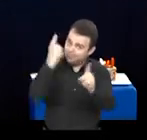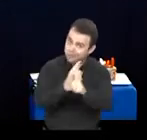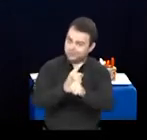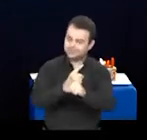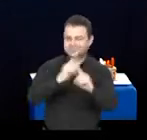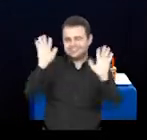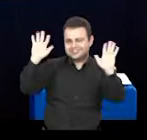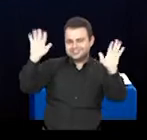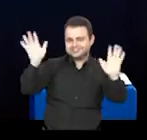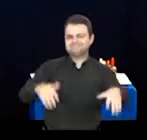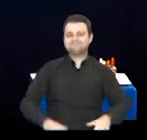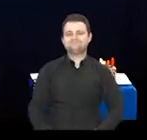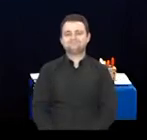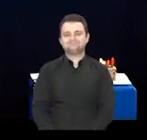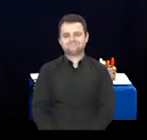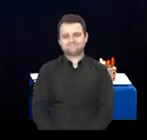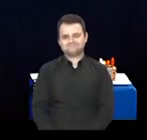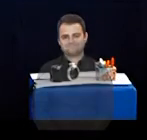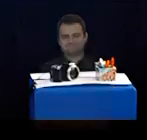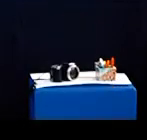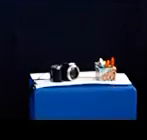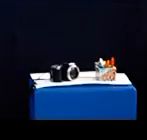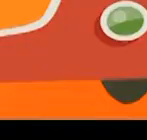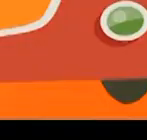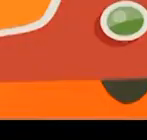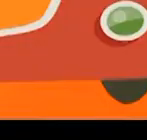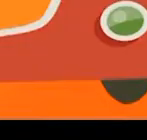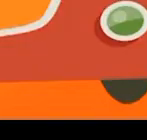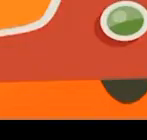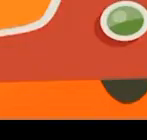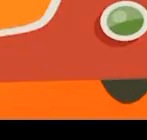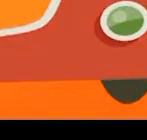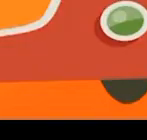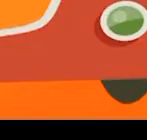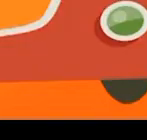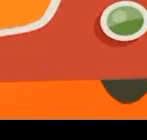até a próxima aula. Tchau, tchau! Tchau,